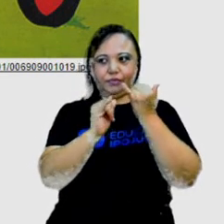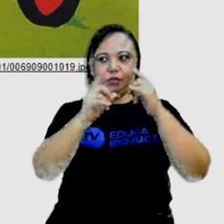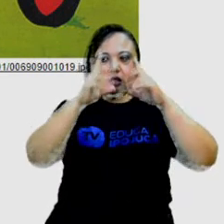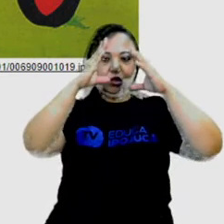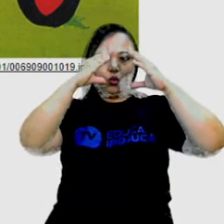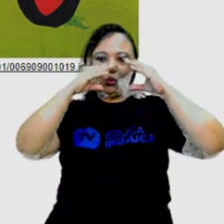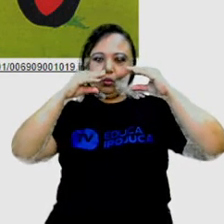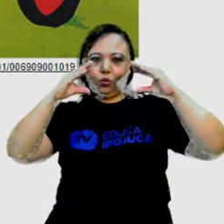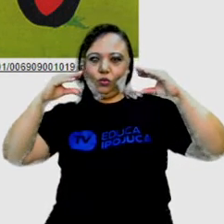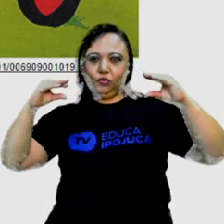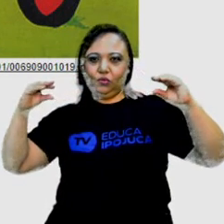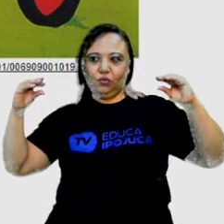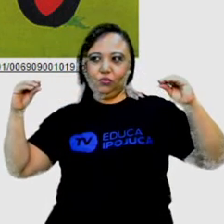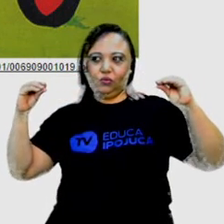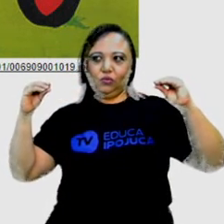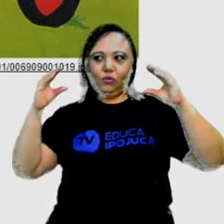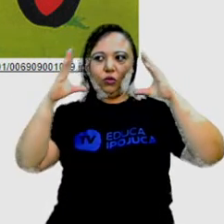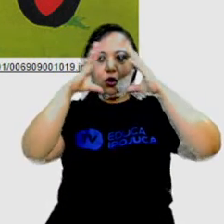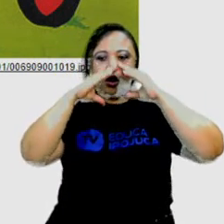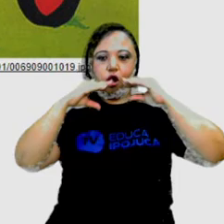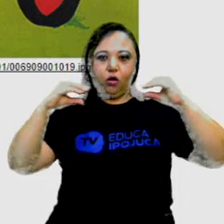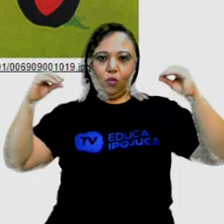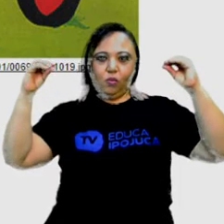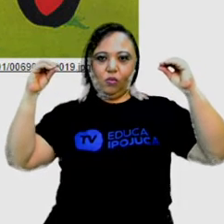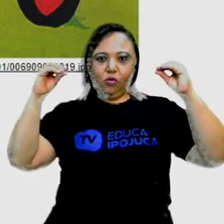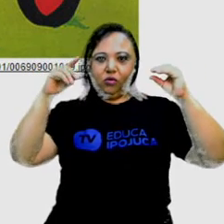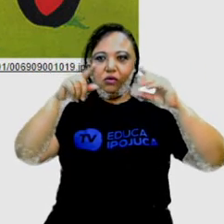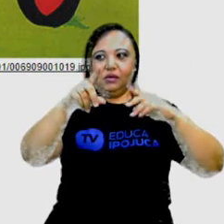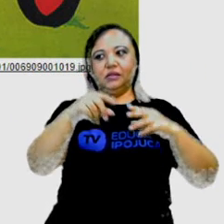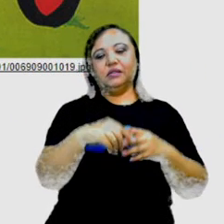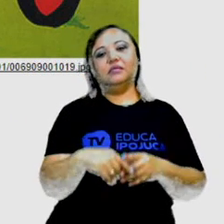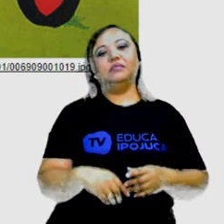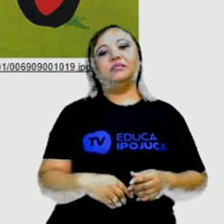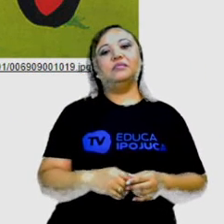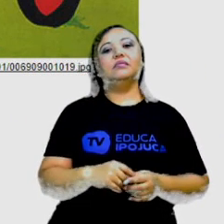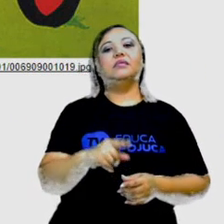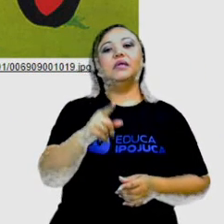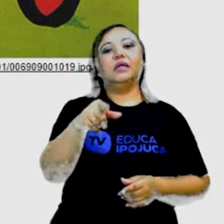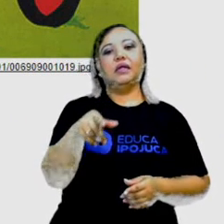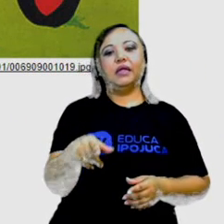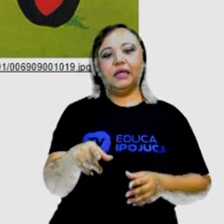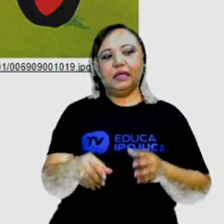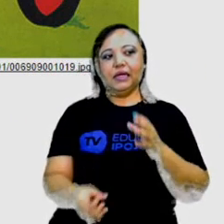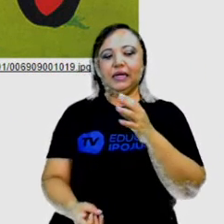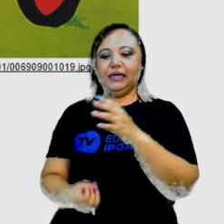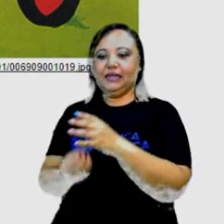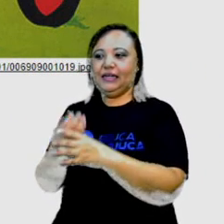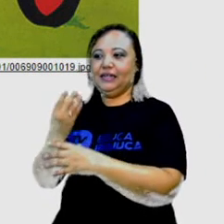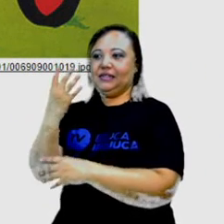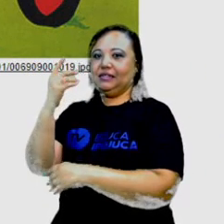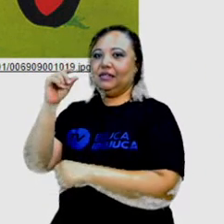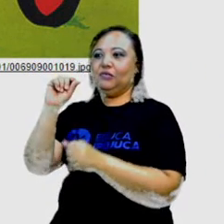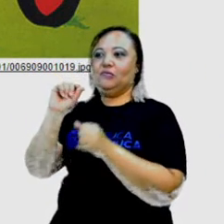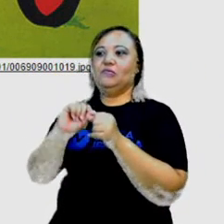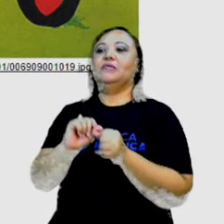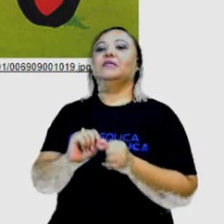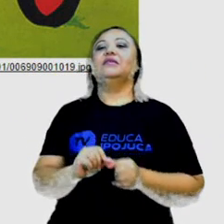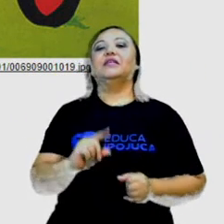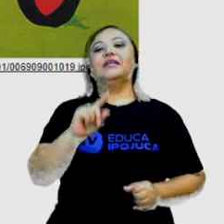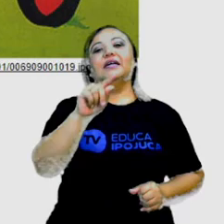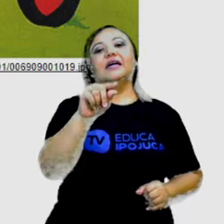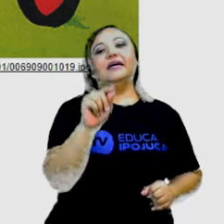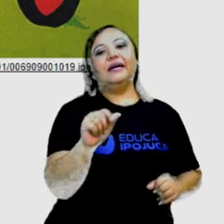raiz segurando. Então, a gente está trazendo para a criação artística. O artista vai